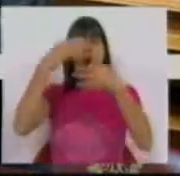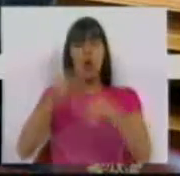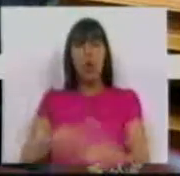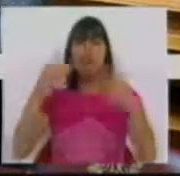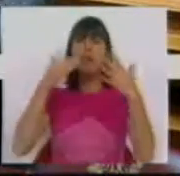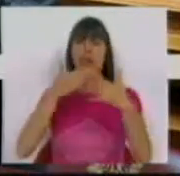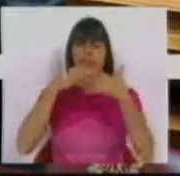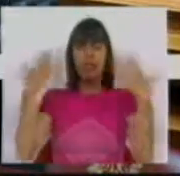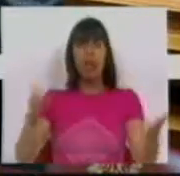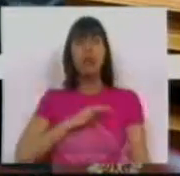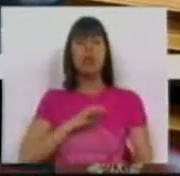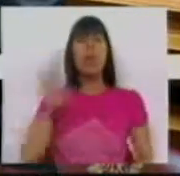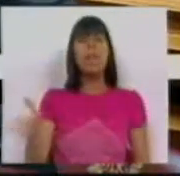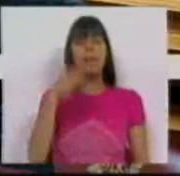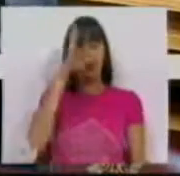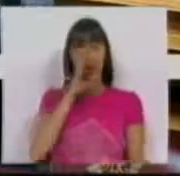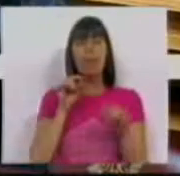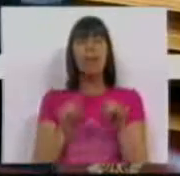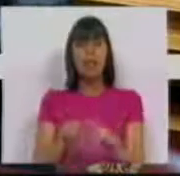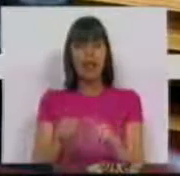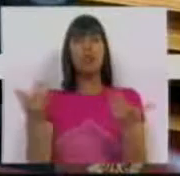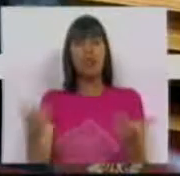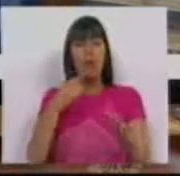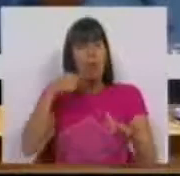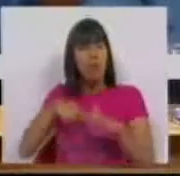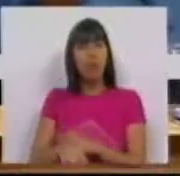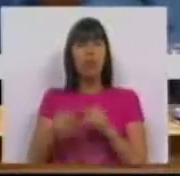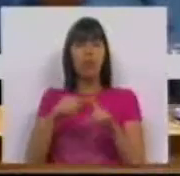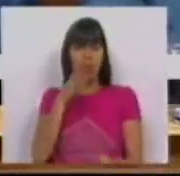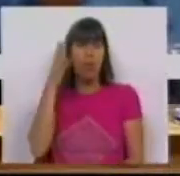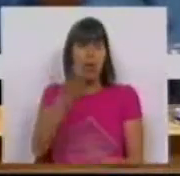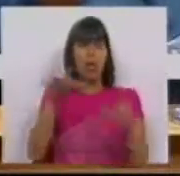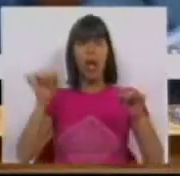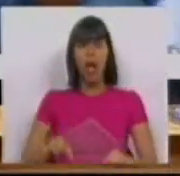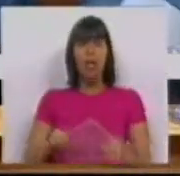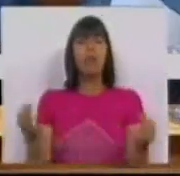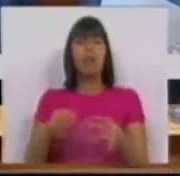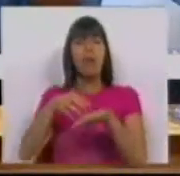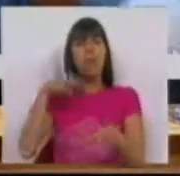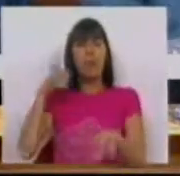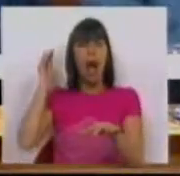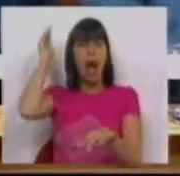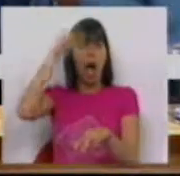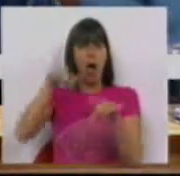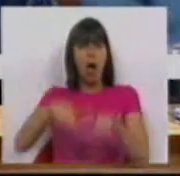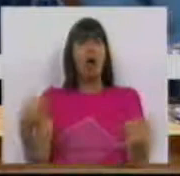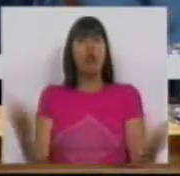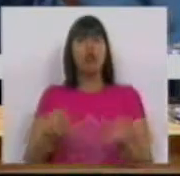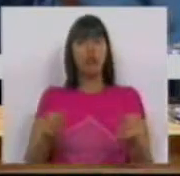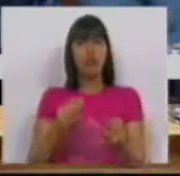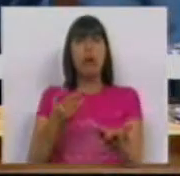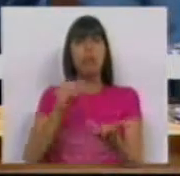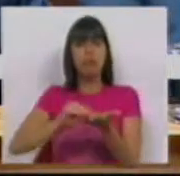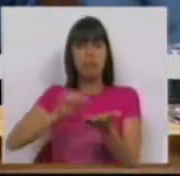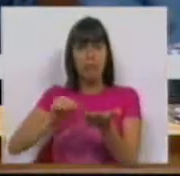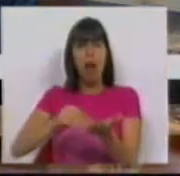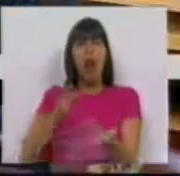profunda do Senhor Primeiro-Ministro, tanto é profunda que foi dita aqui no plenário da Assembleia da República e está